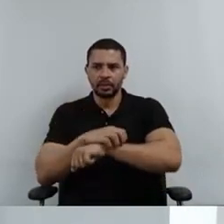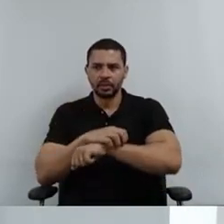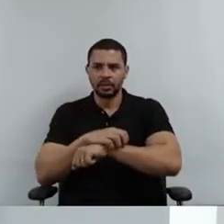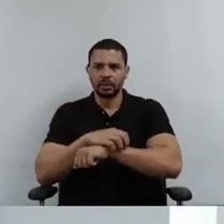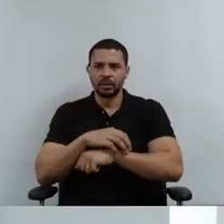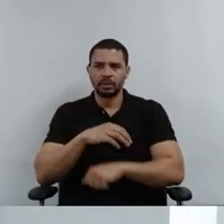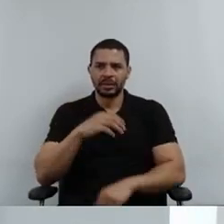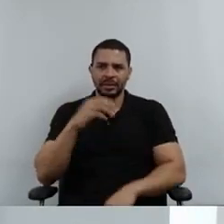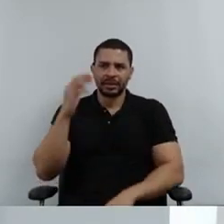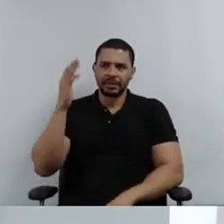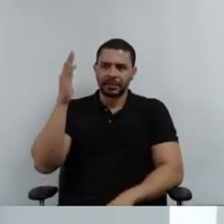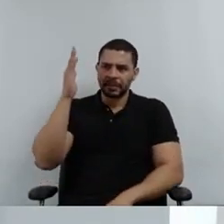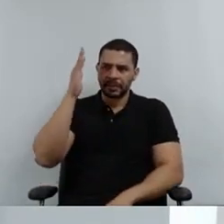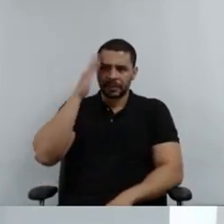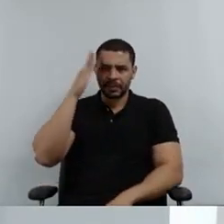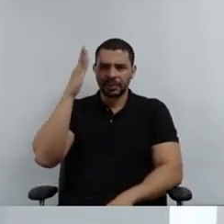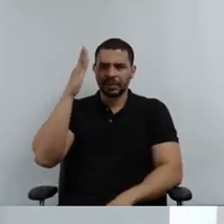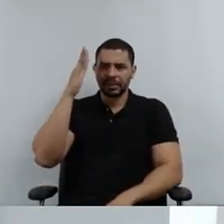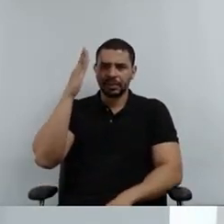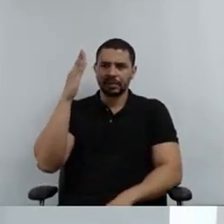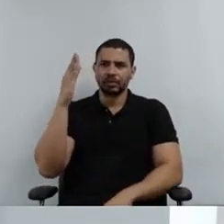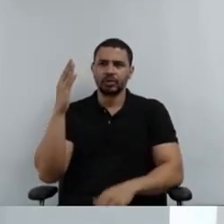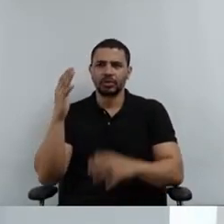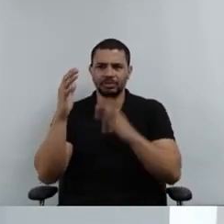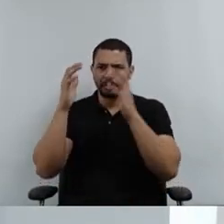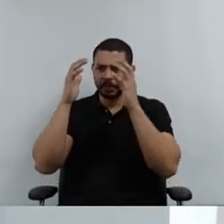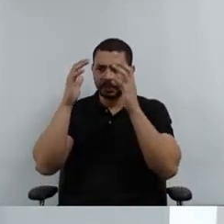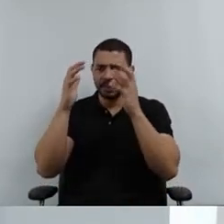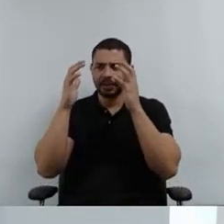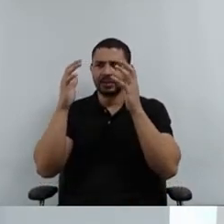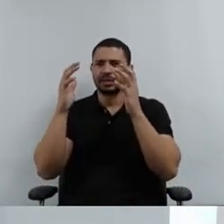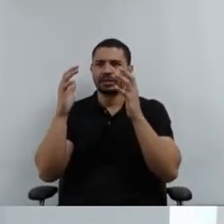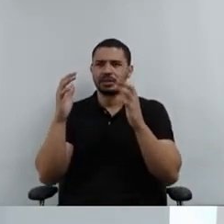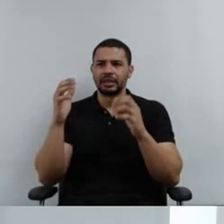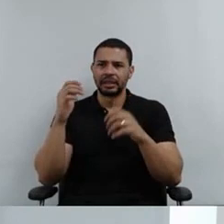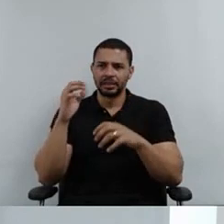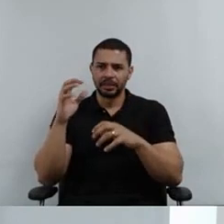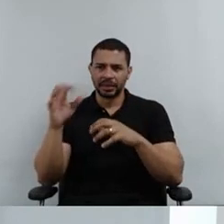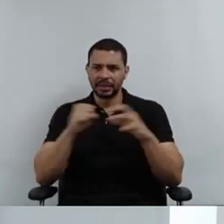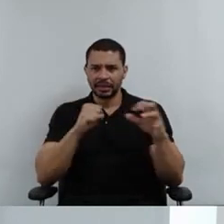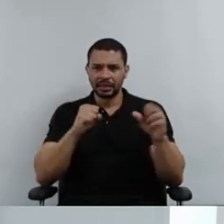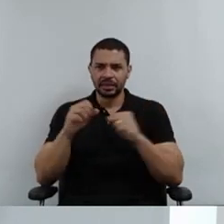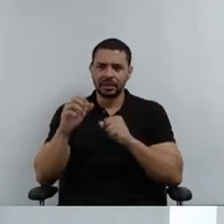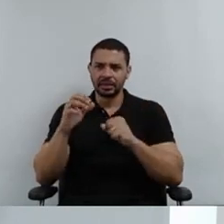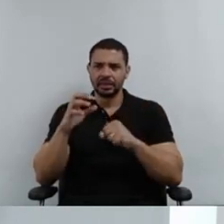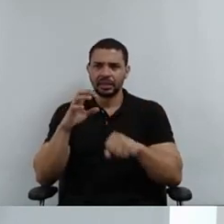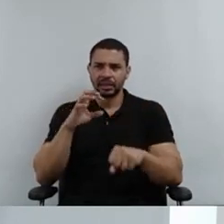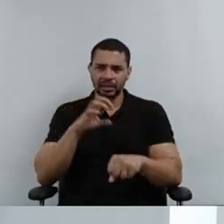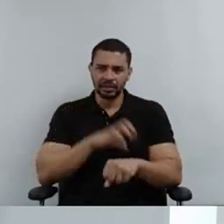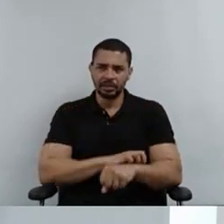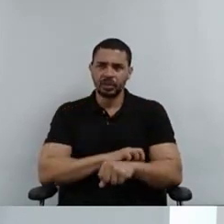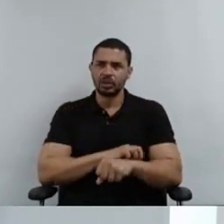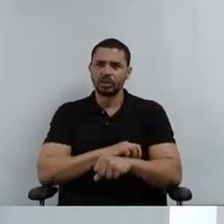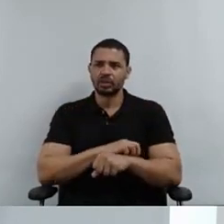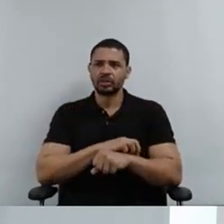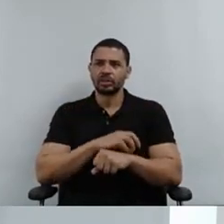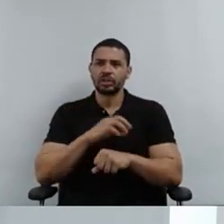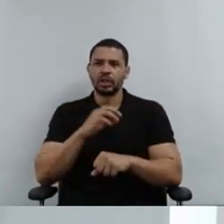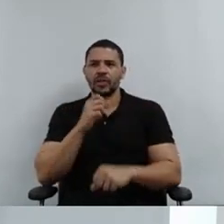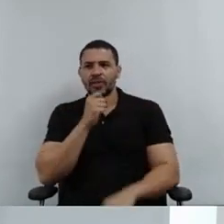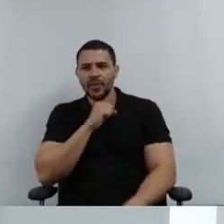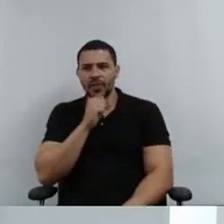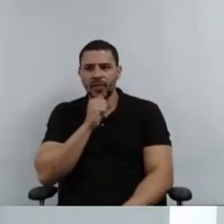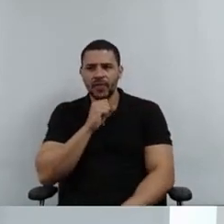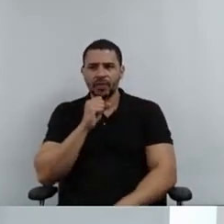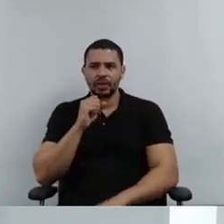cabeça na parede, ela arranca os cílios, ela bate no cachorro, morde a avó. Então, nós fizemos uma